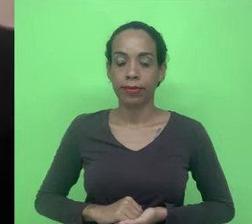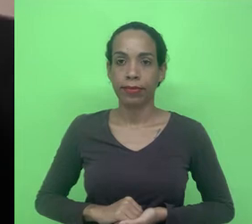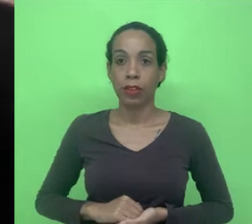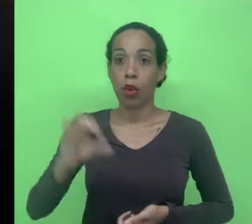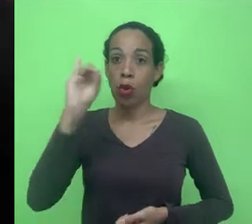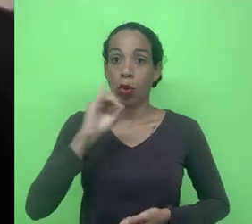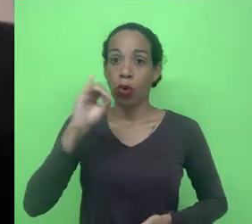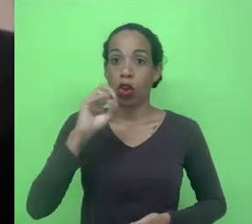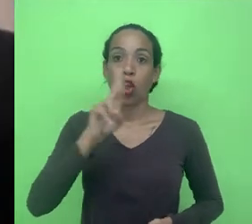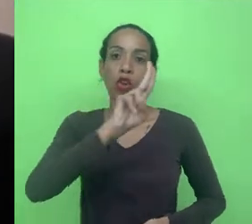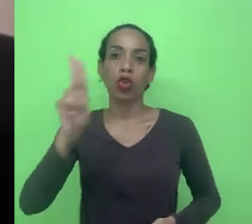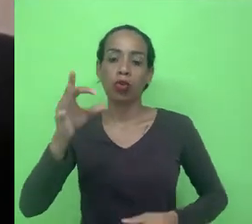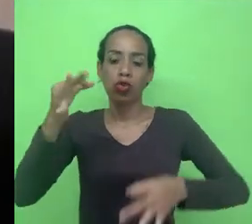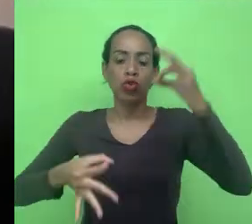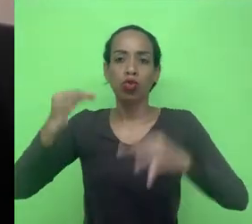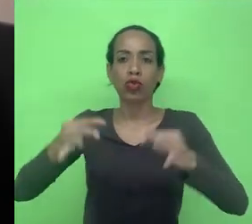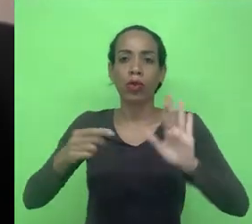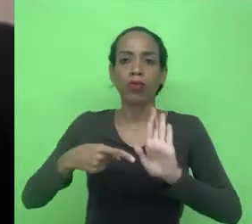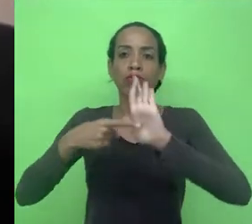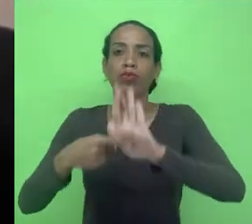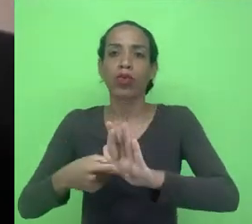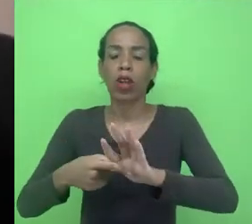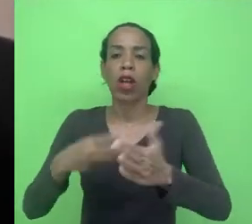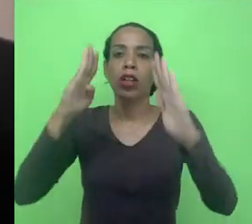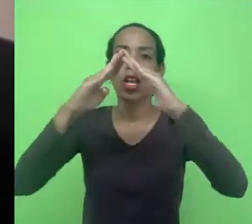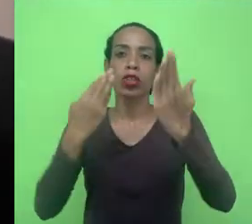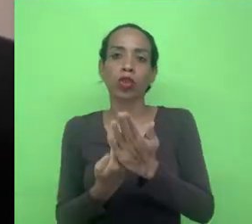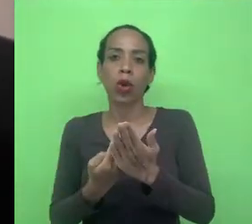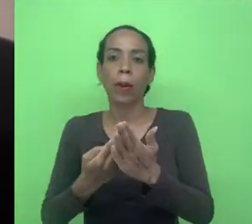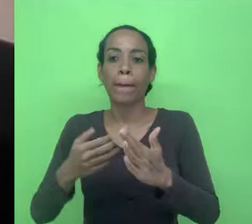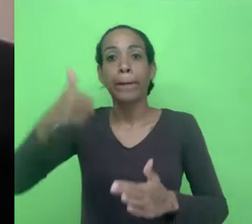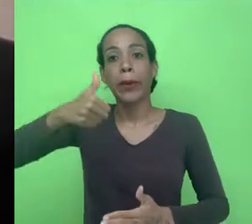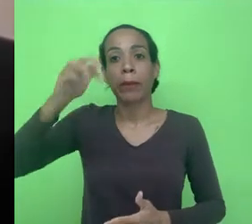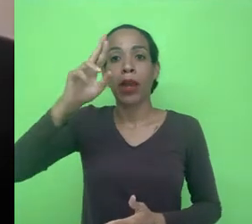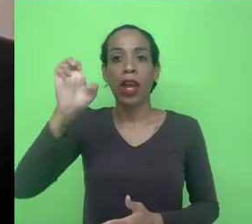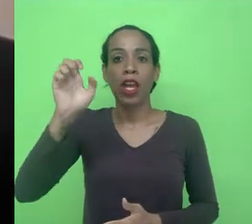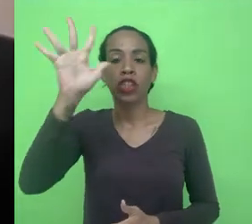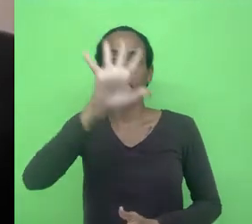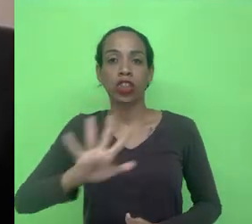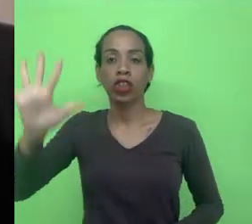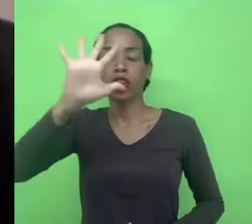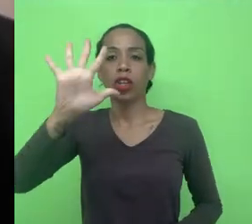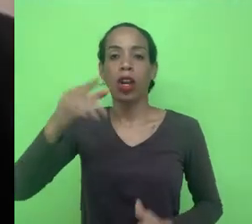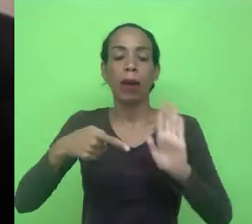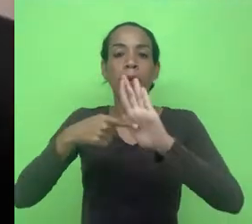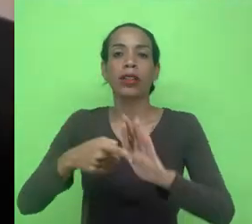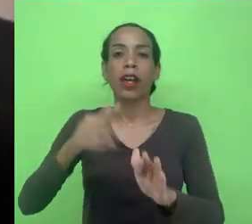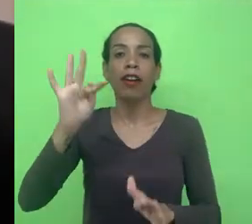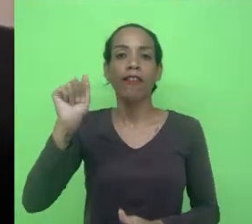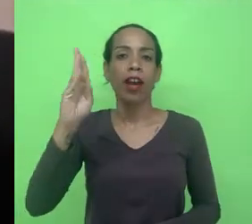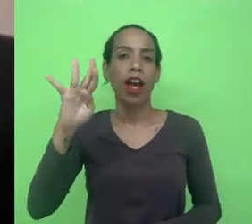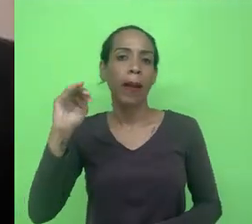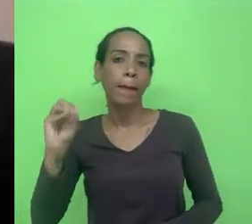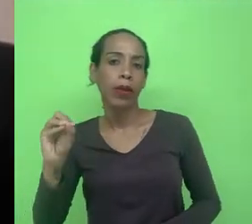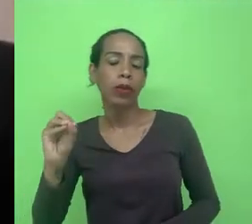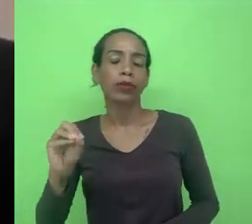Olá, eu sou o juiz auxiliar da Escola Judicial do TRT da Primeira Região, Fábio Rodrigues Gomes, e estou apresentando o nosso programa